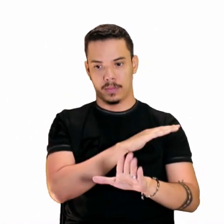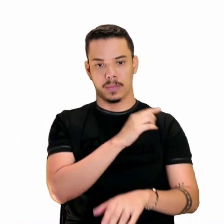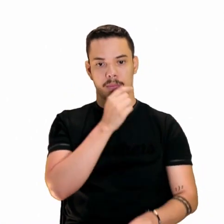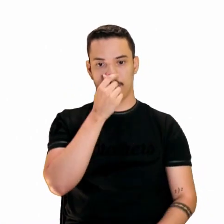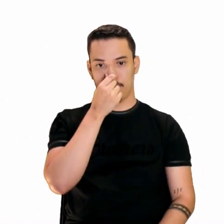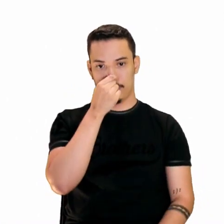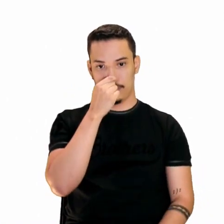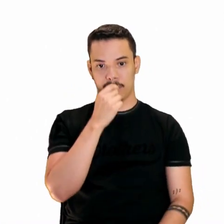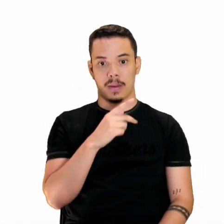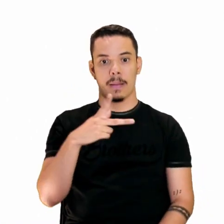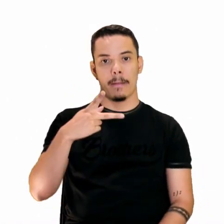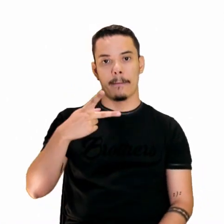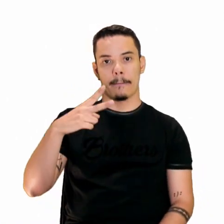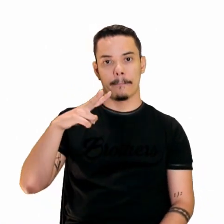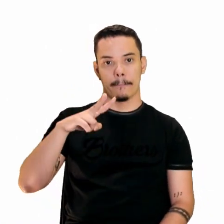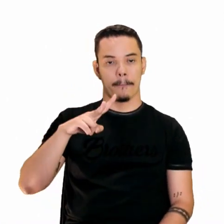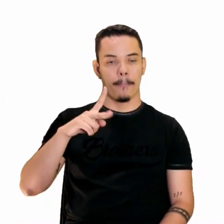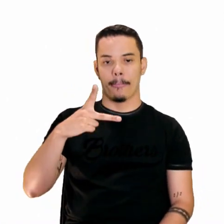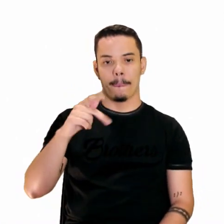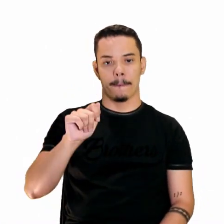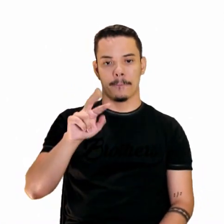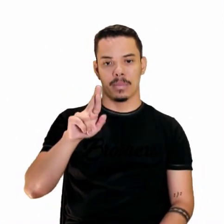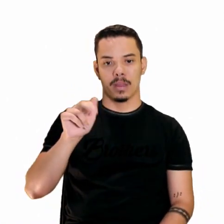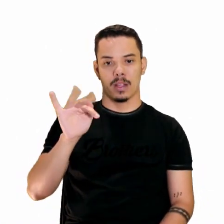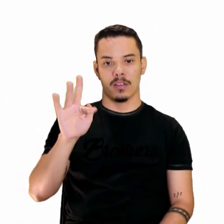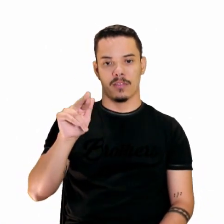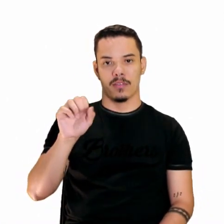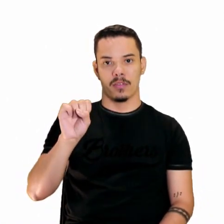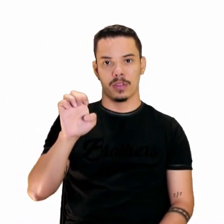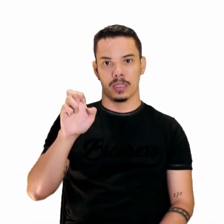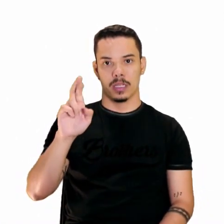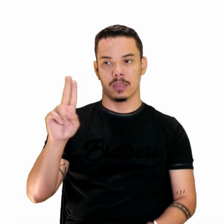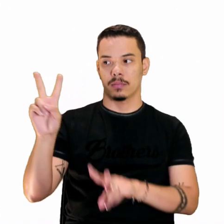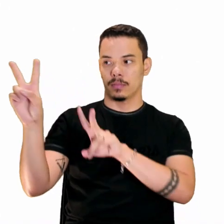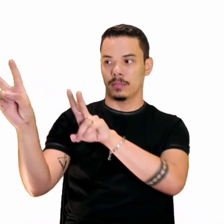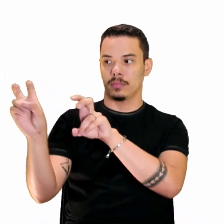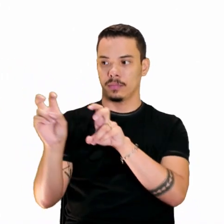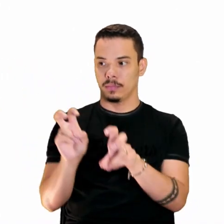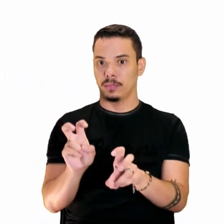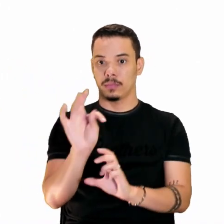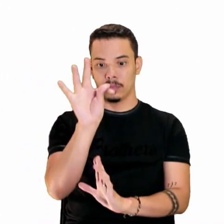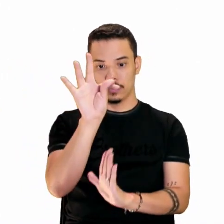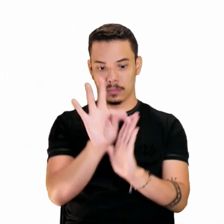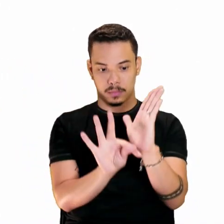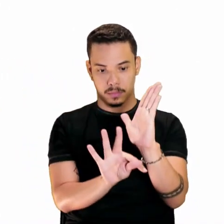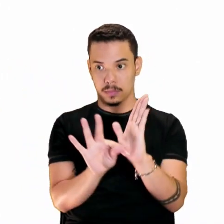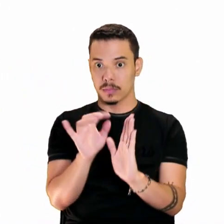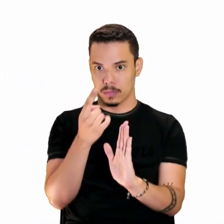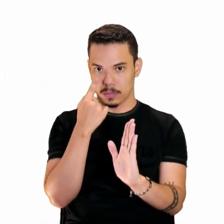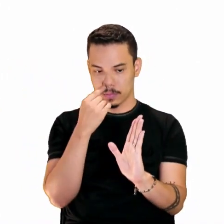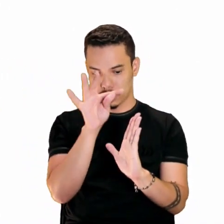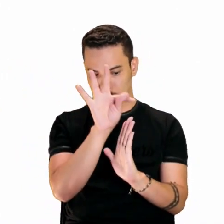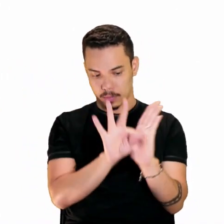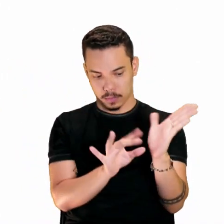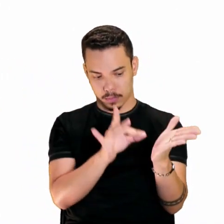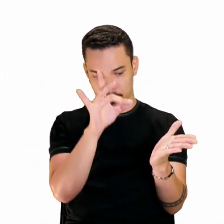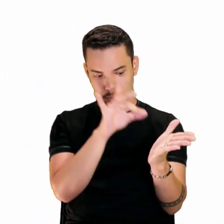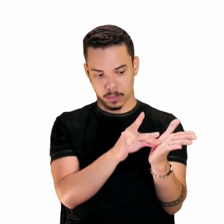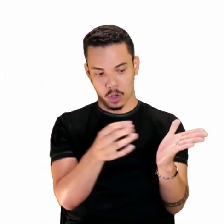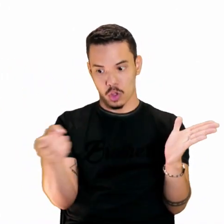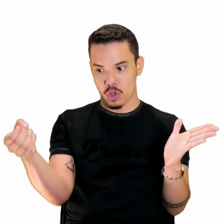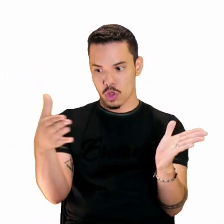parafrasear é o quê? É transcrever o assunto do texto original com novas